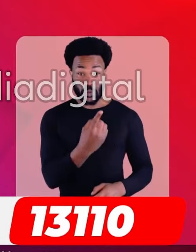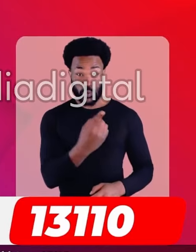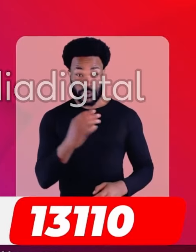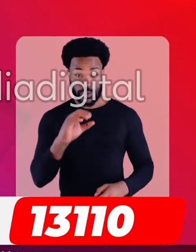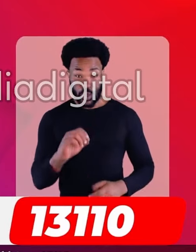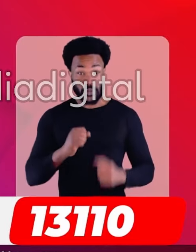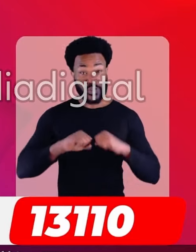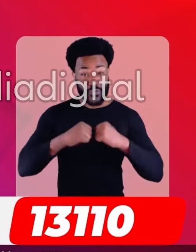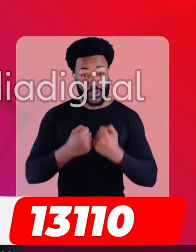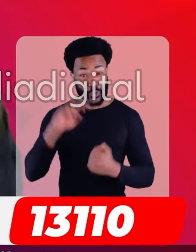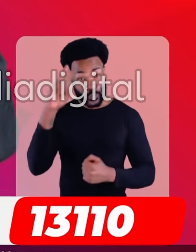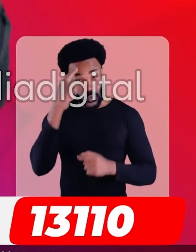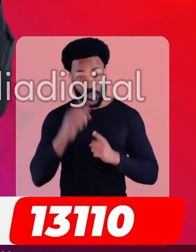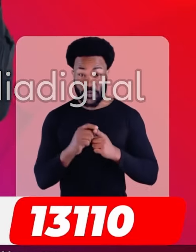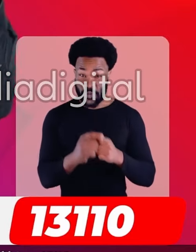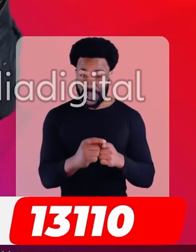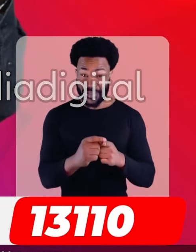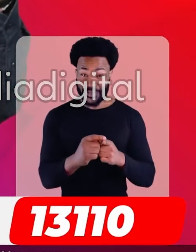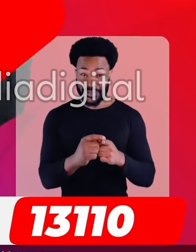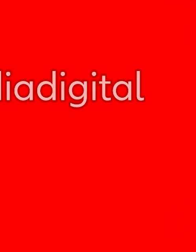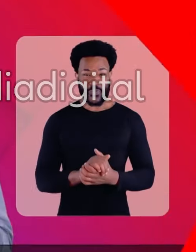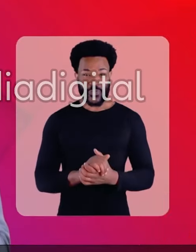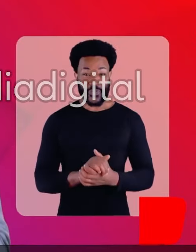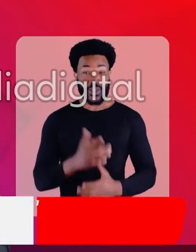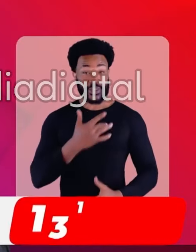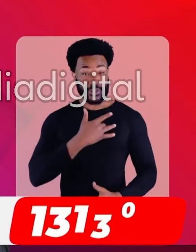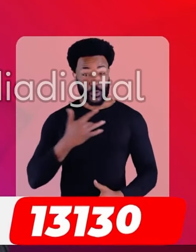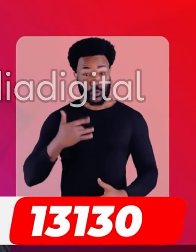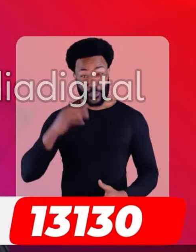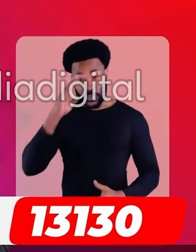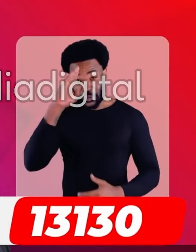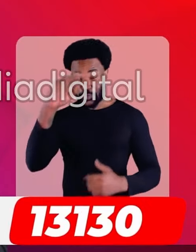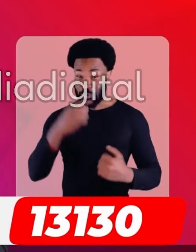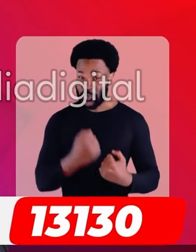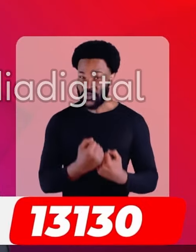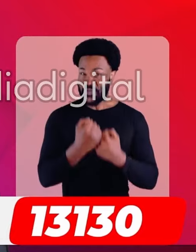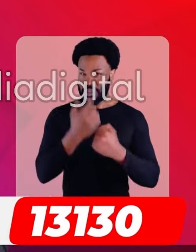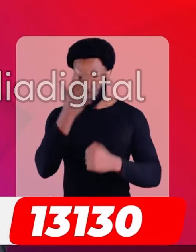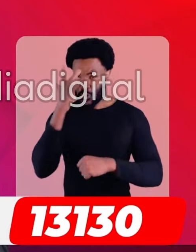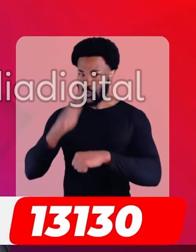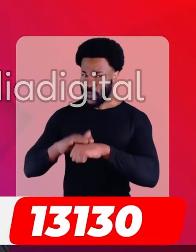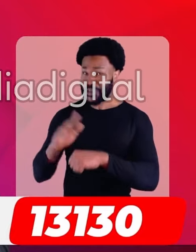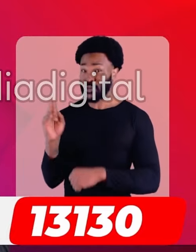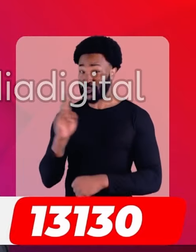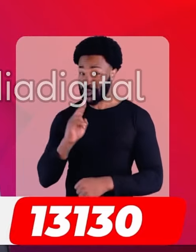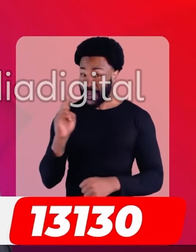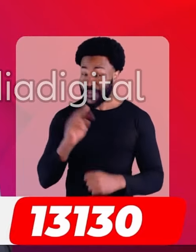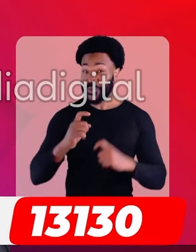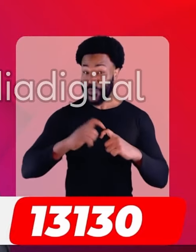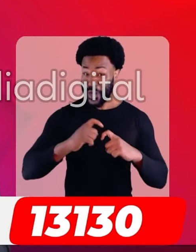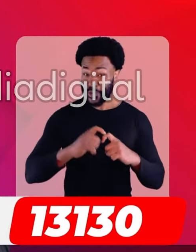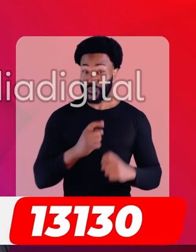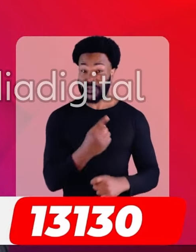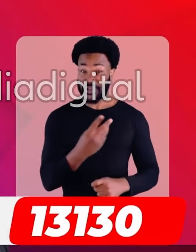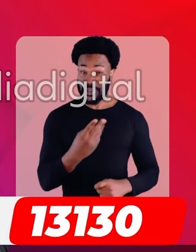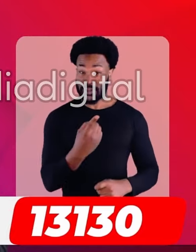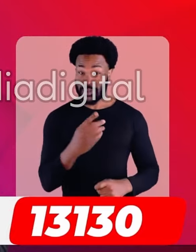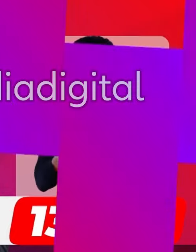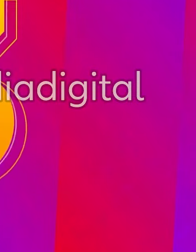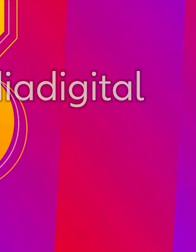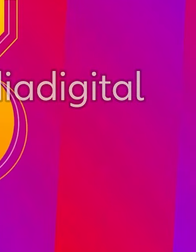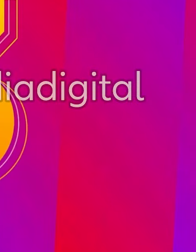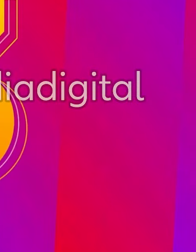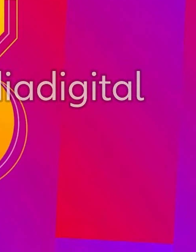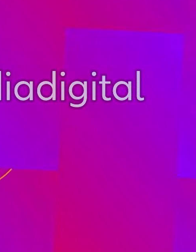em defesa da cultura periférica, 13110. Saúde é minha principal bandeira, quem tá doente tem pressa, doutor Adriano, 1330.